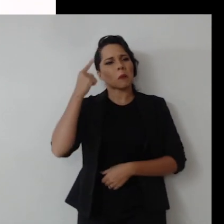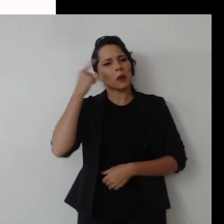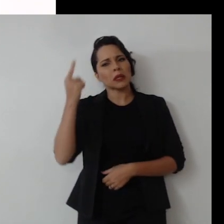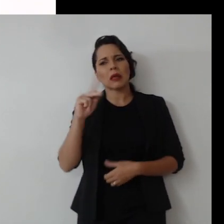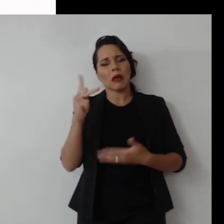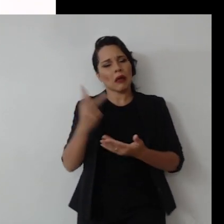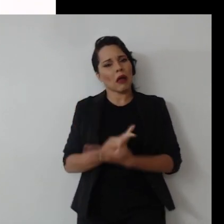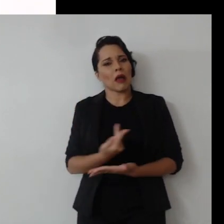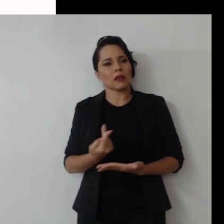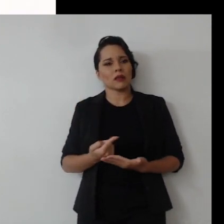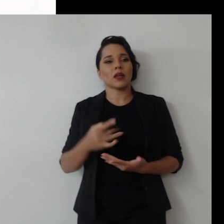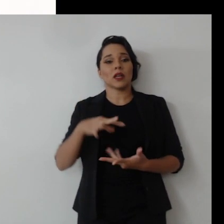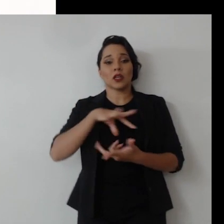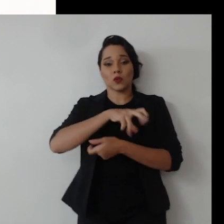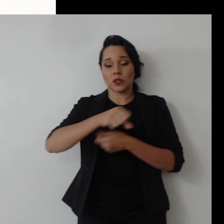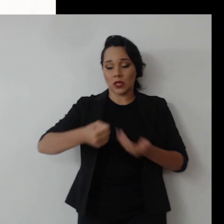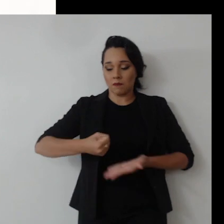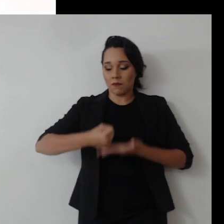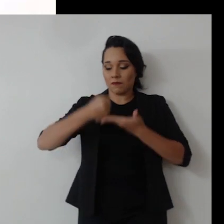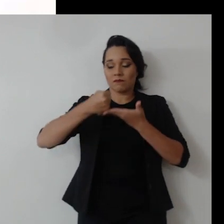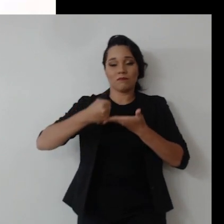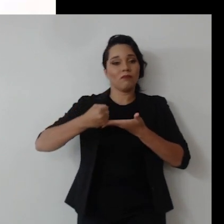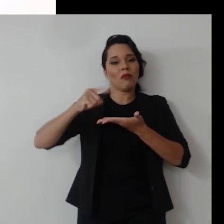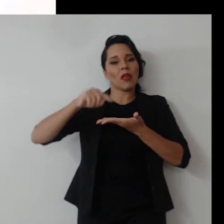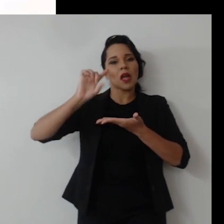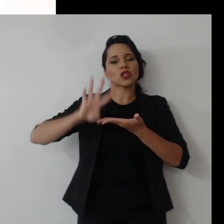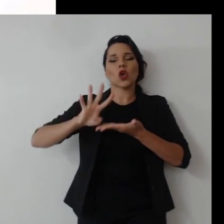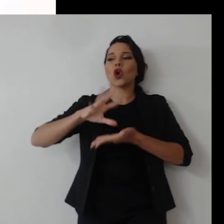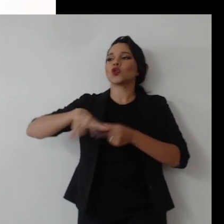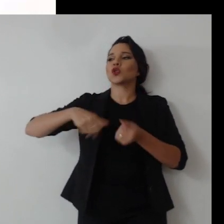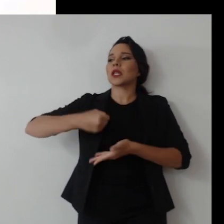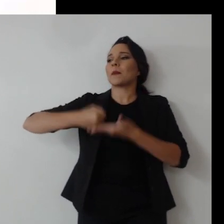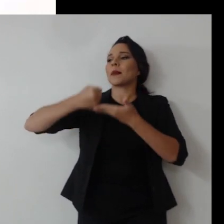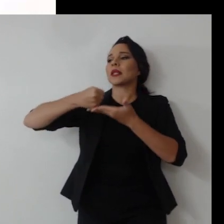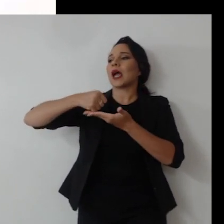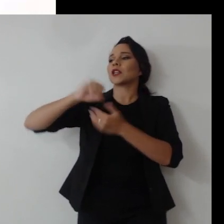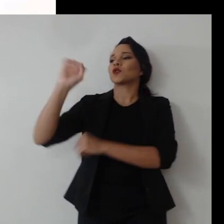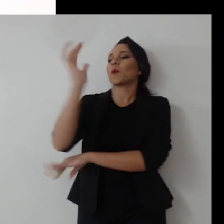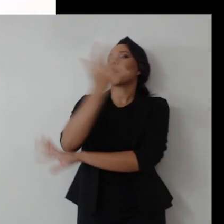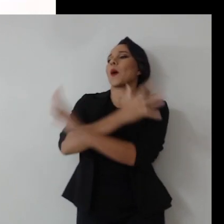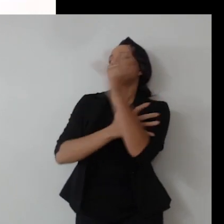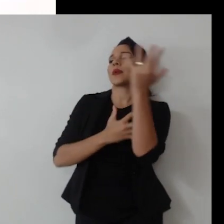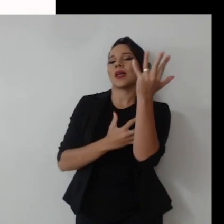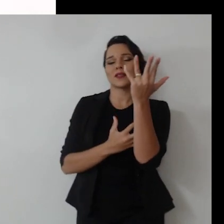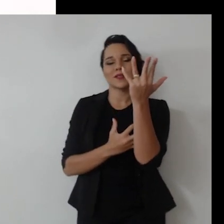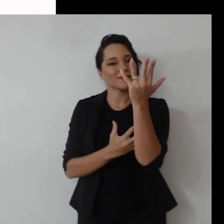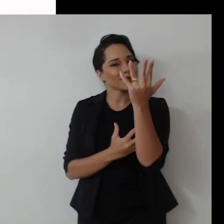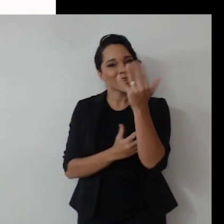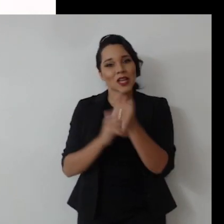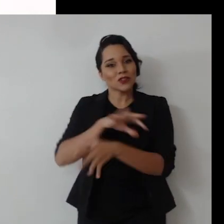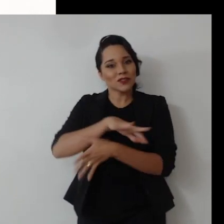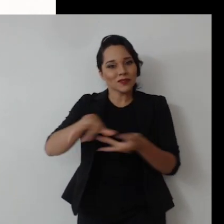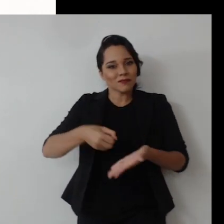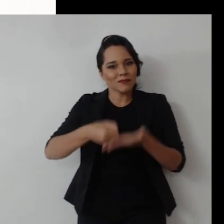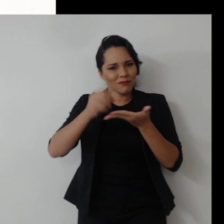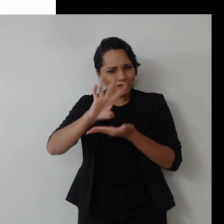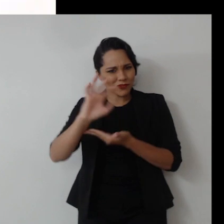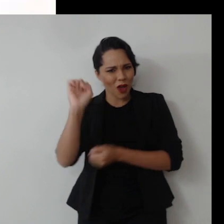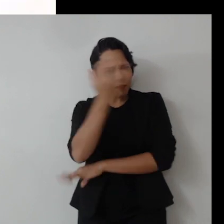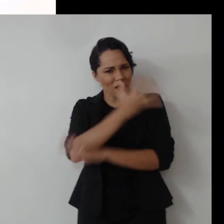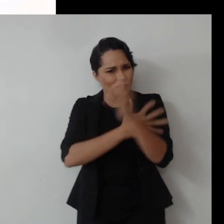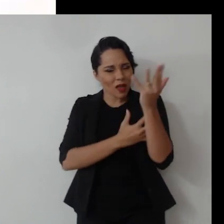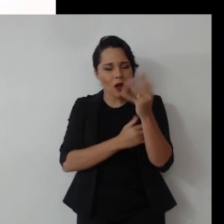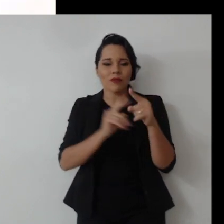têm uma ideia convocada de que sustentabilidade é só a sustentabilidade ambiental. Só que a sustentabilidade não é só